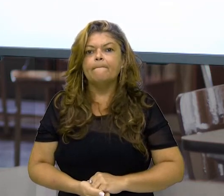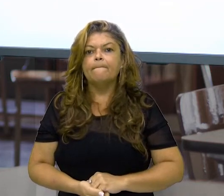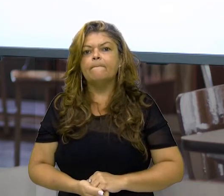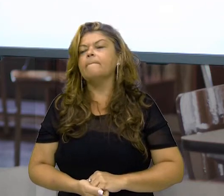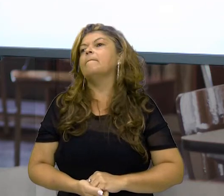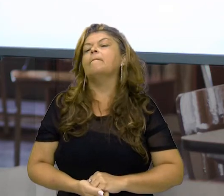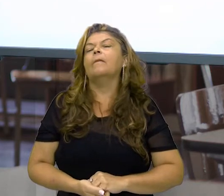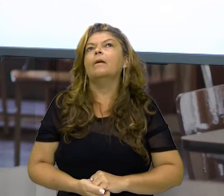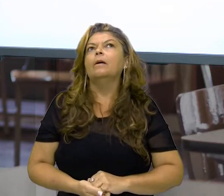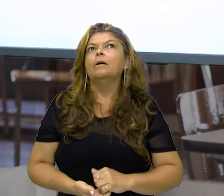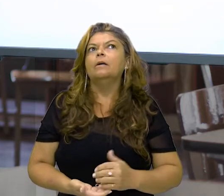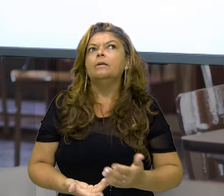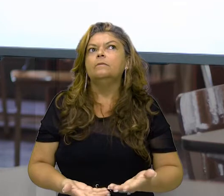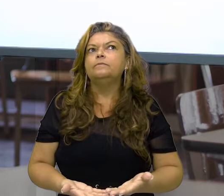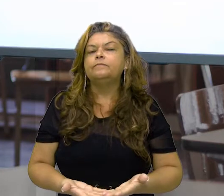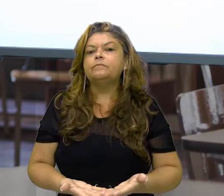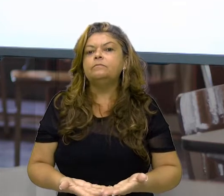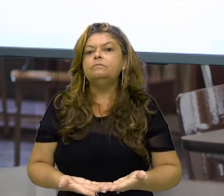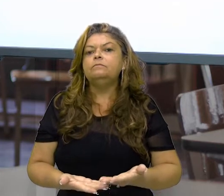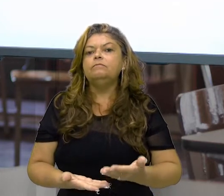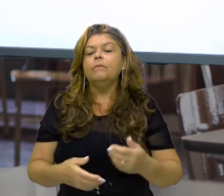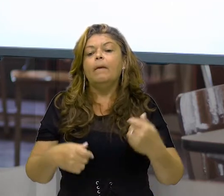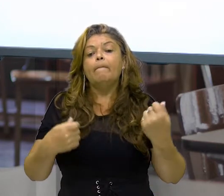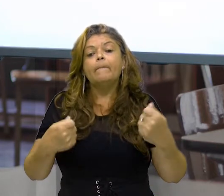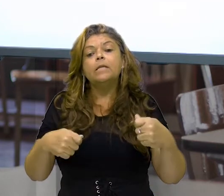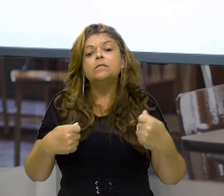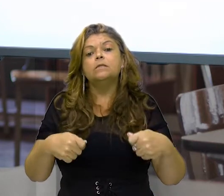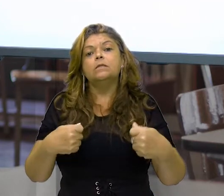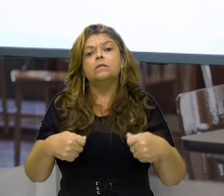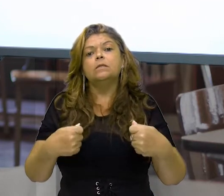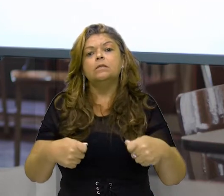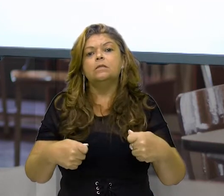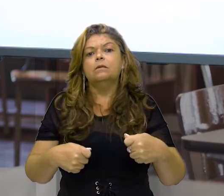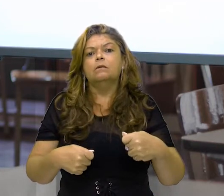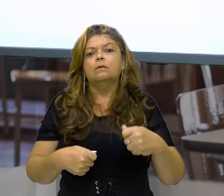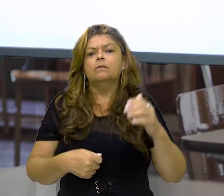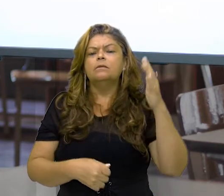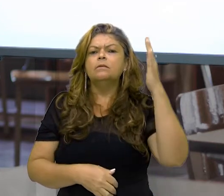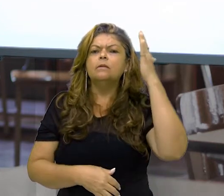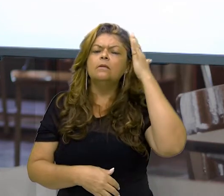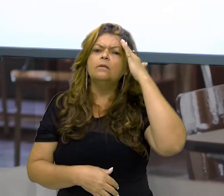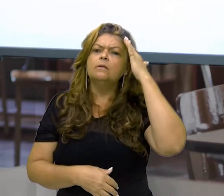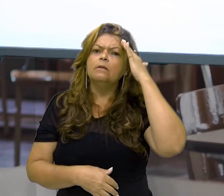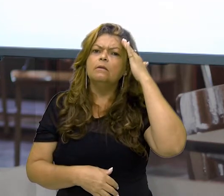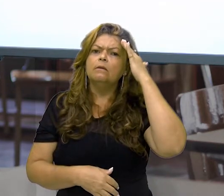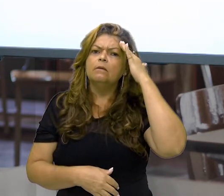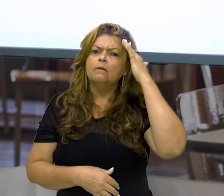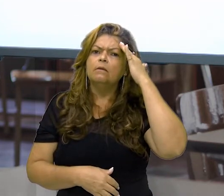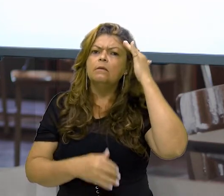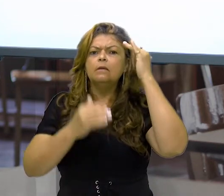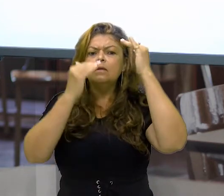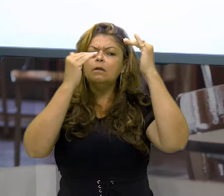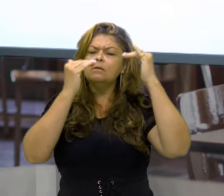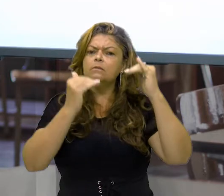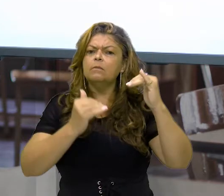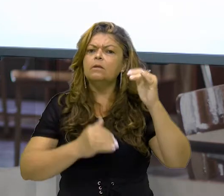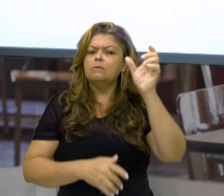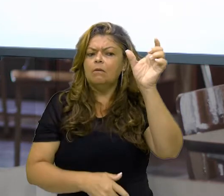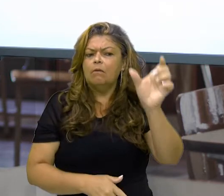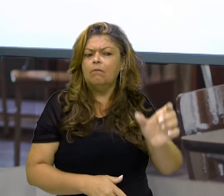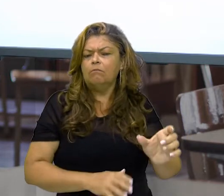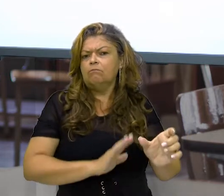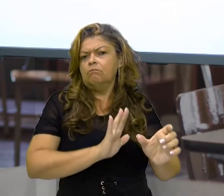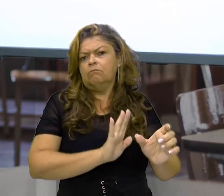entender que ele faz parte de outra realidade aí, de outra cultura,